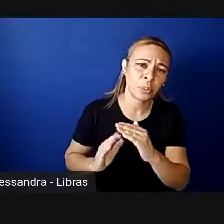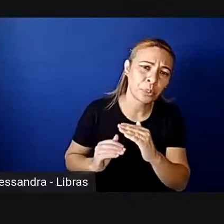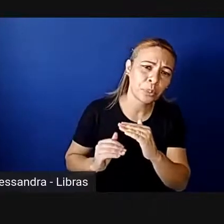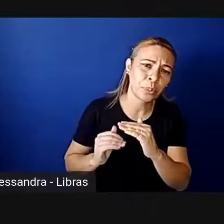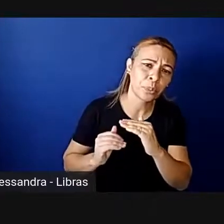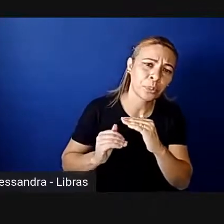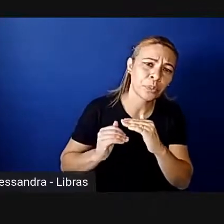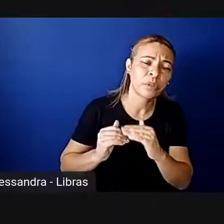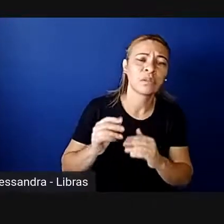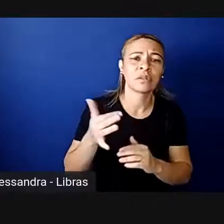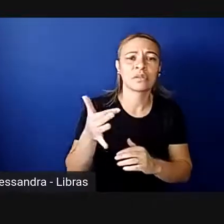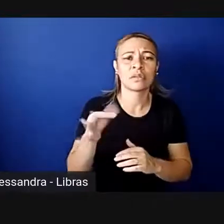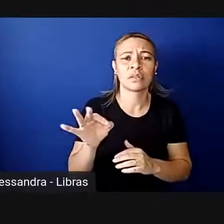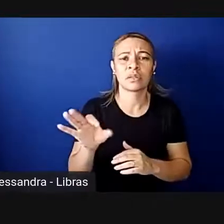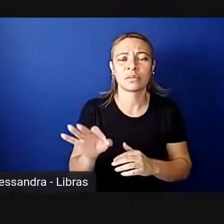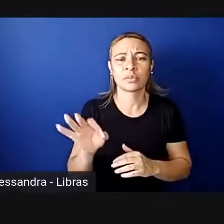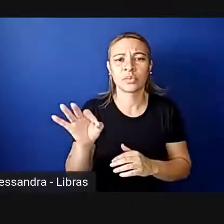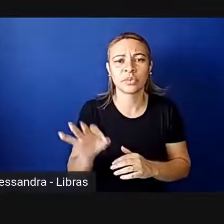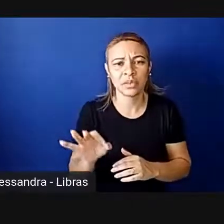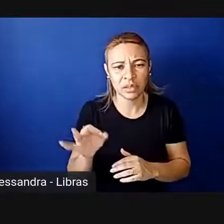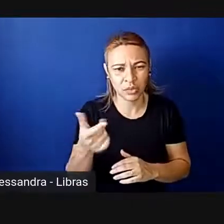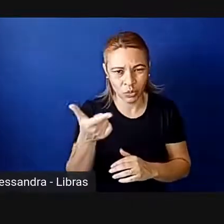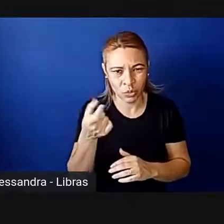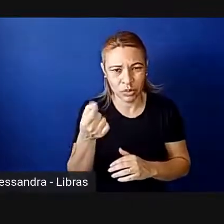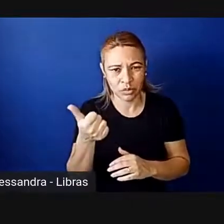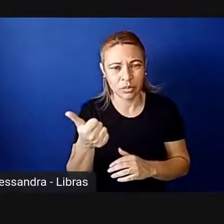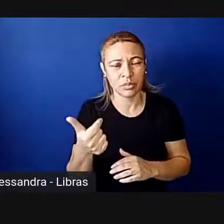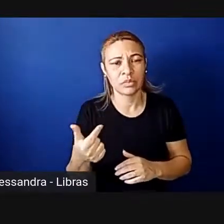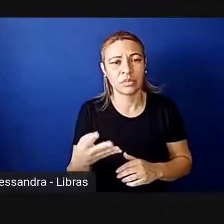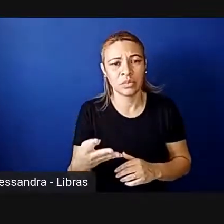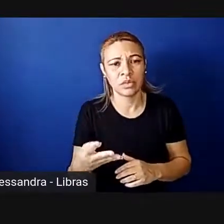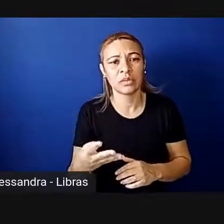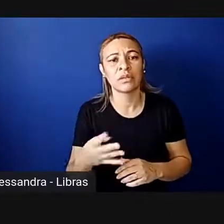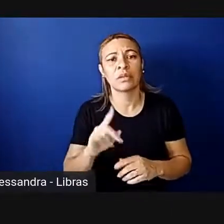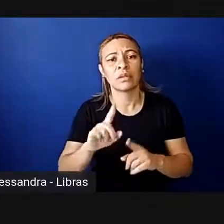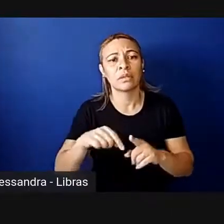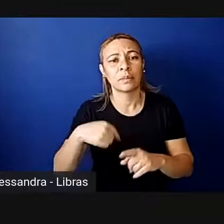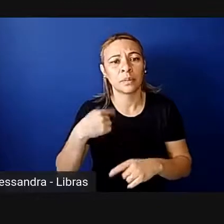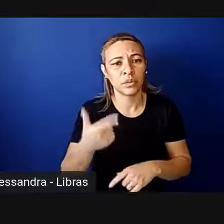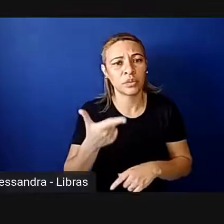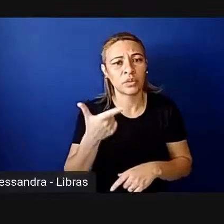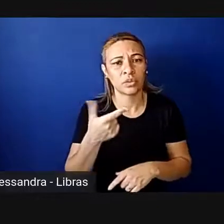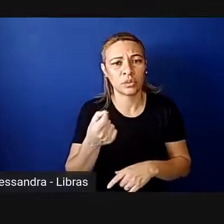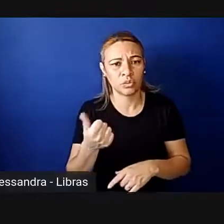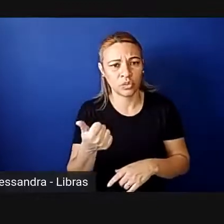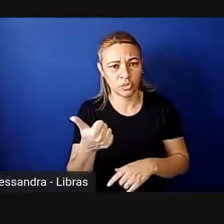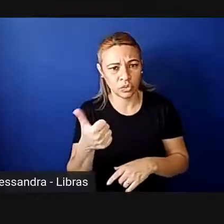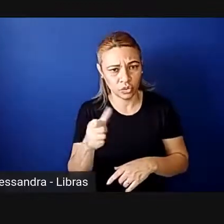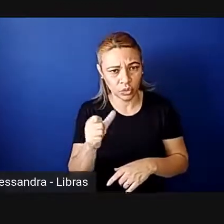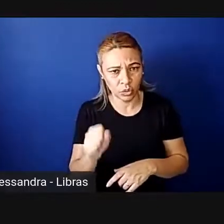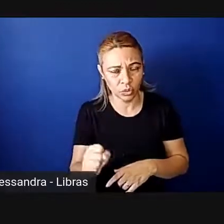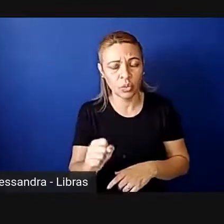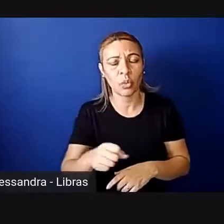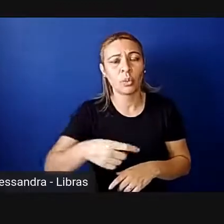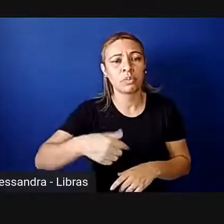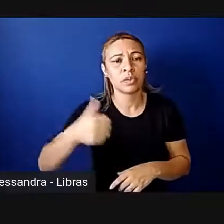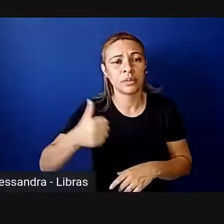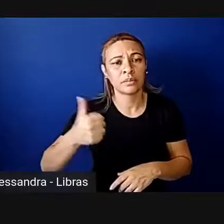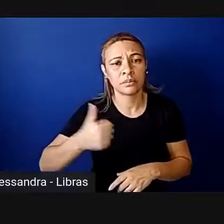torno disso, nas eleições de 2014, e, em 2018, foi o primeiro